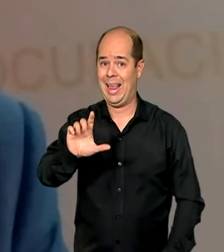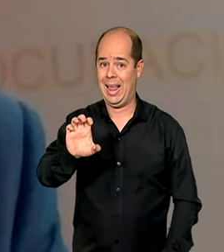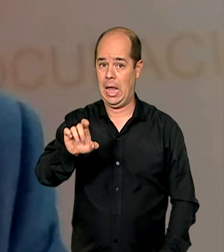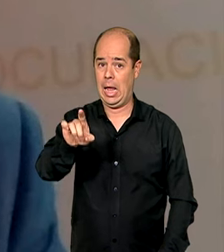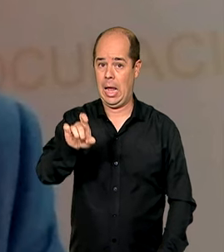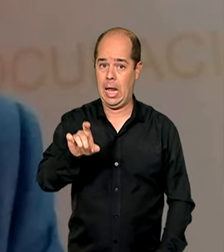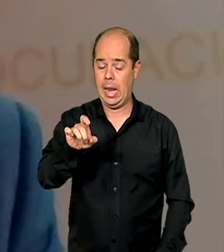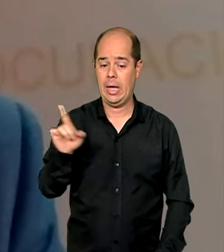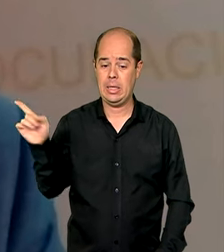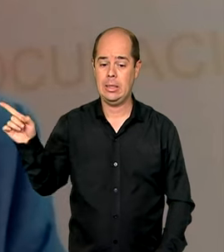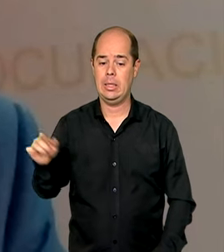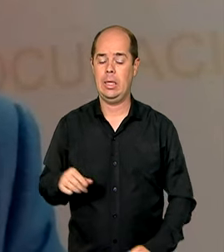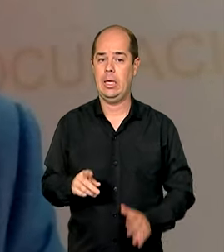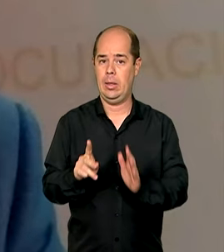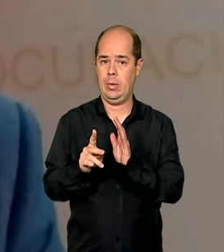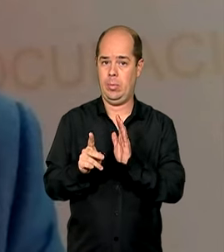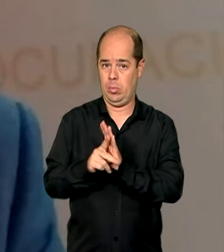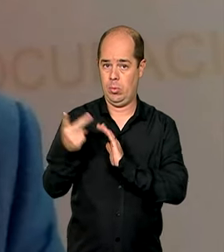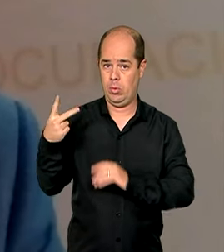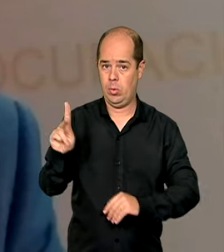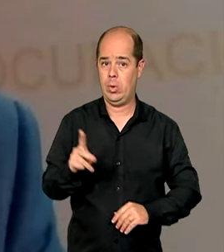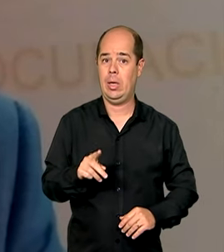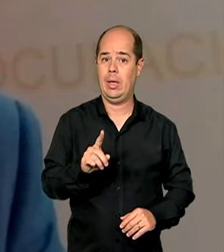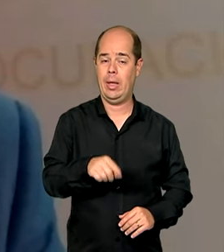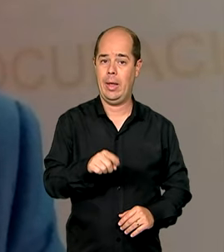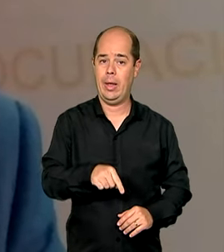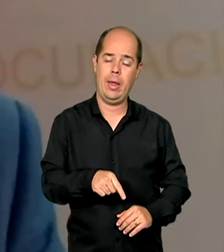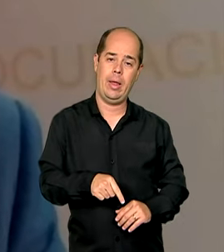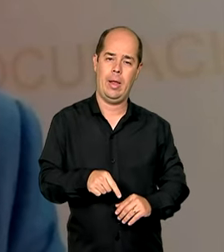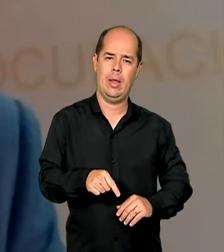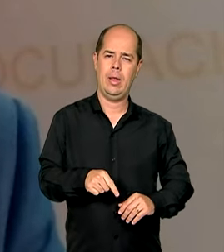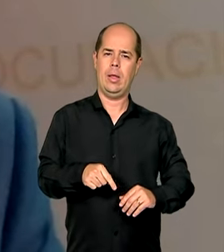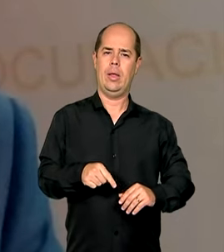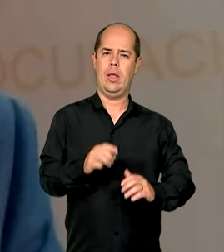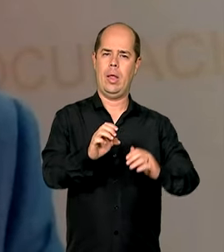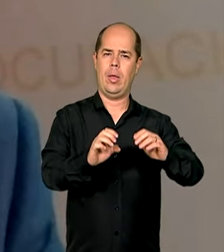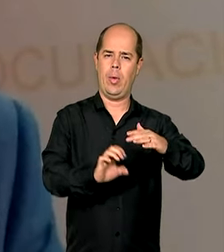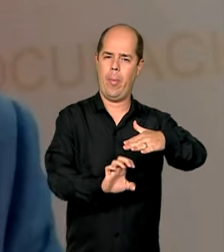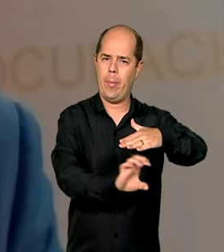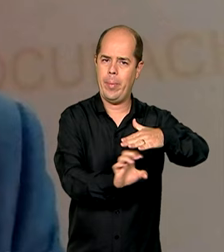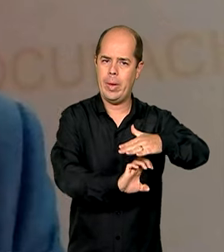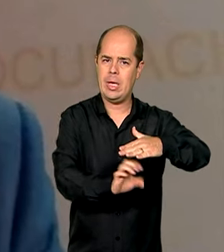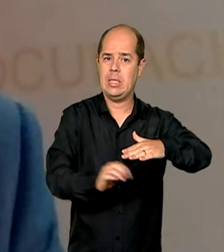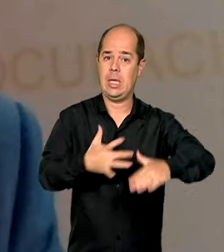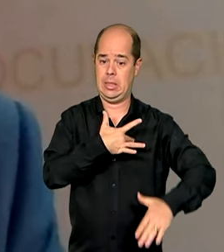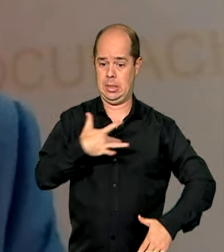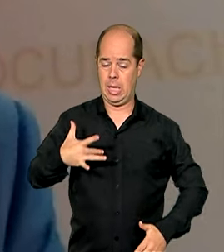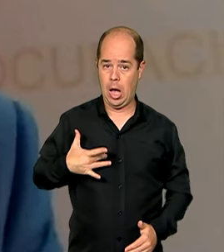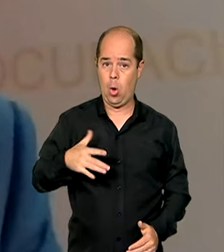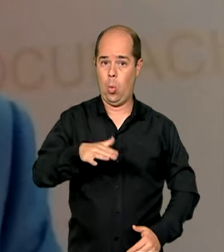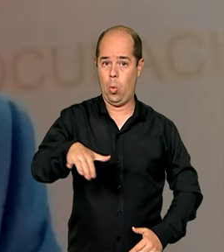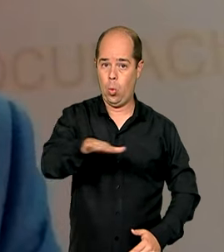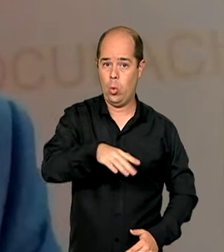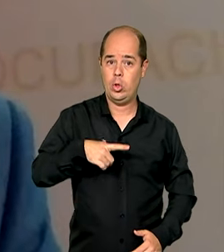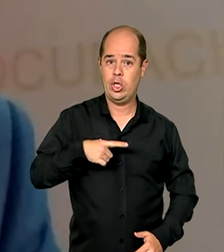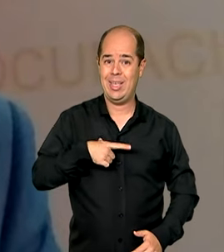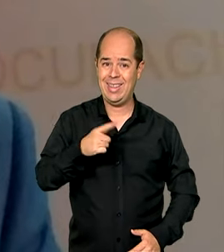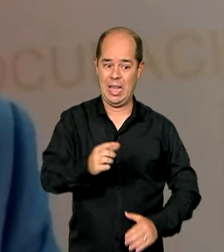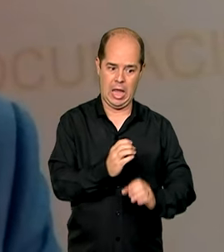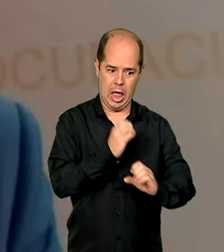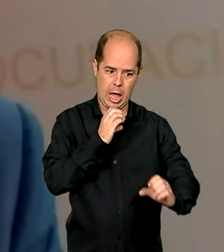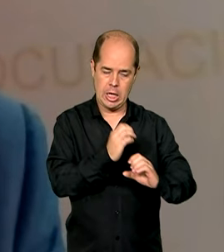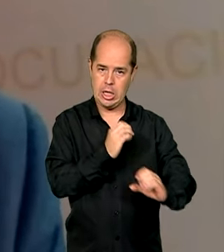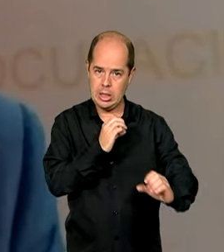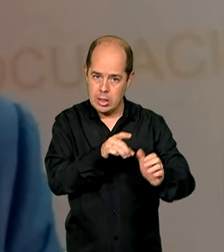de saúde e segurança do trabalho, que realiza cerca de 700 mil exames por ano. Ele sabe da importância da